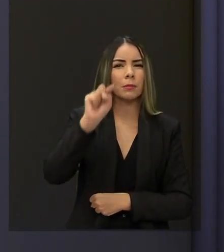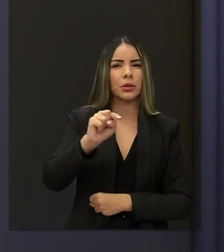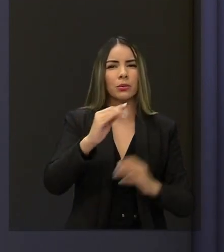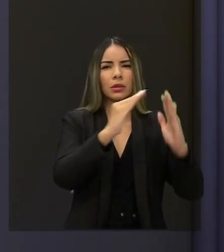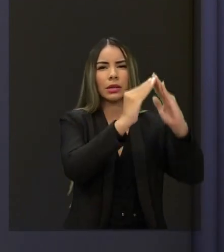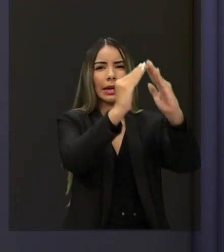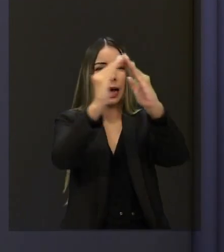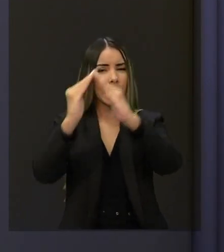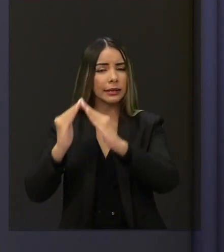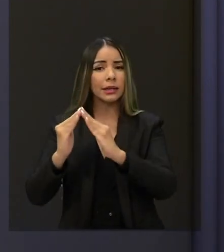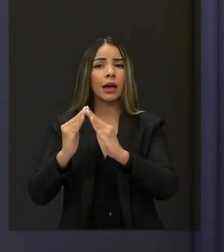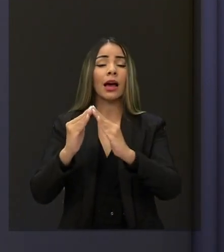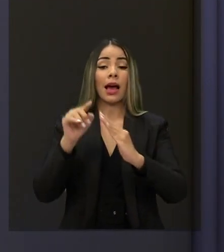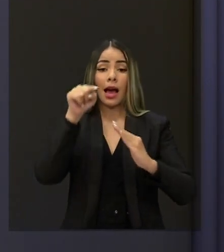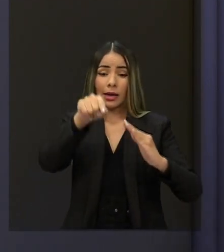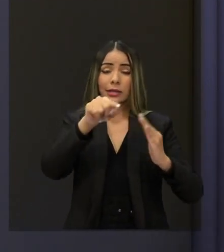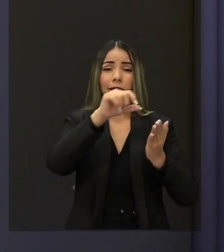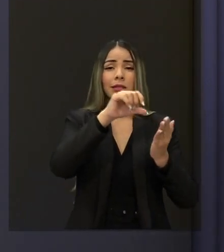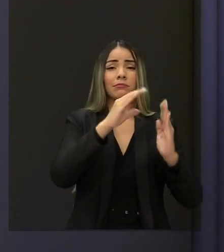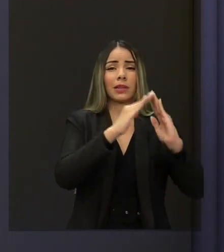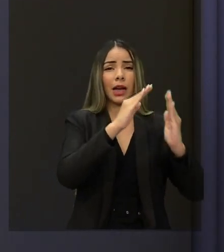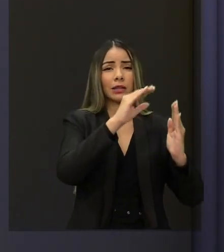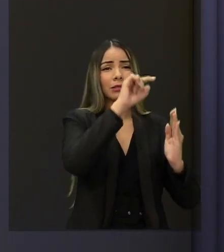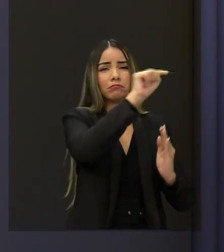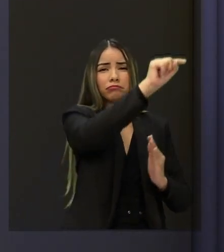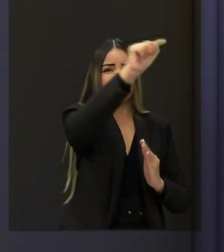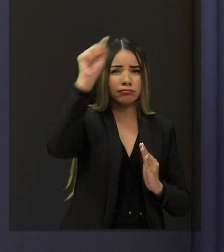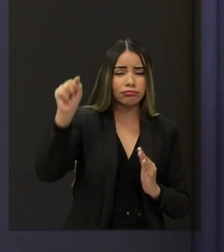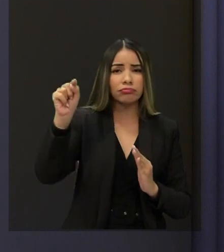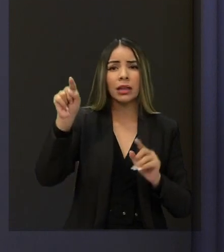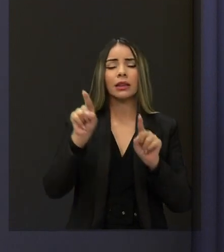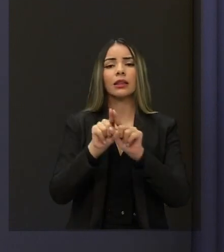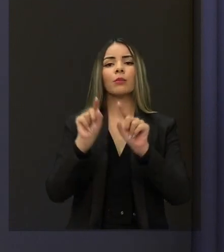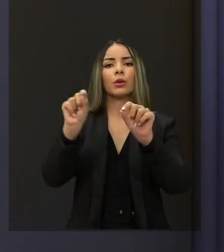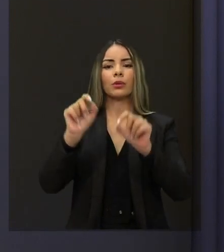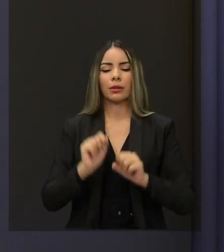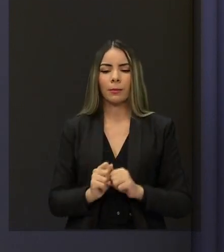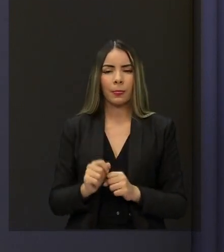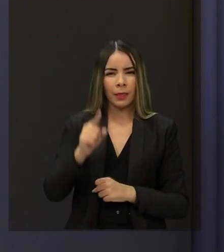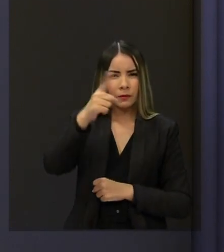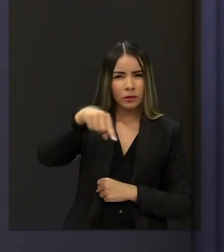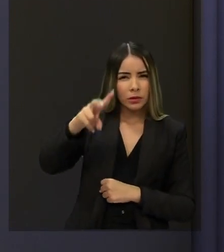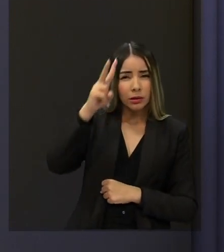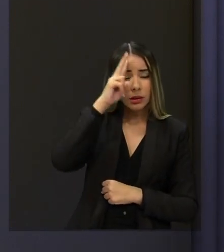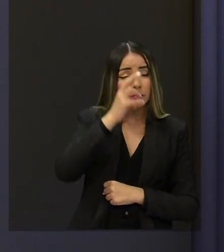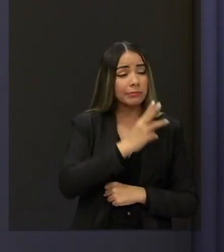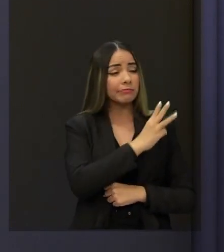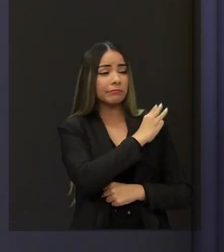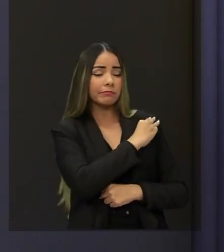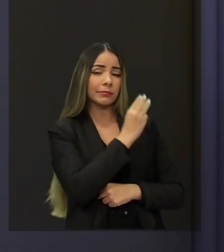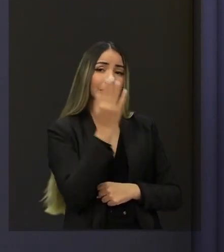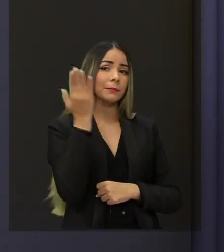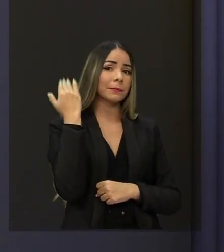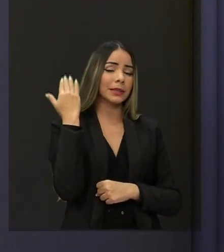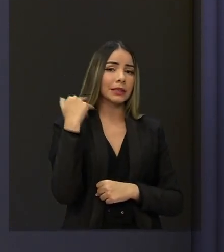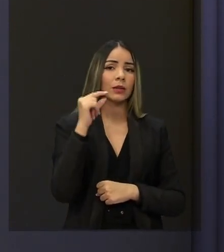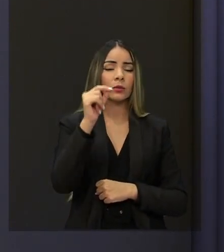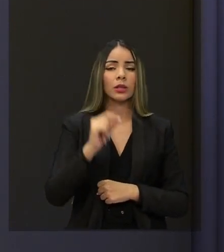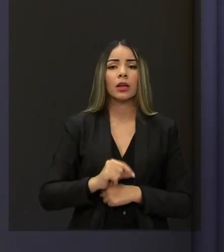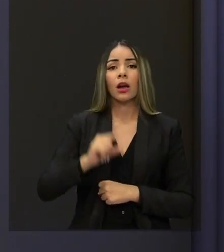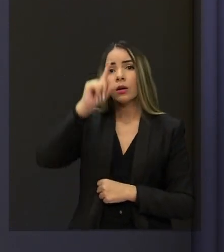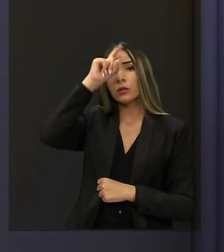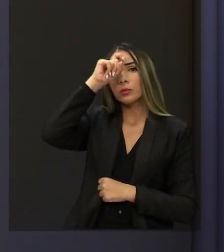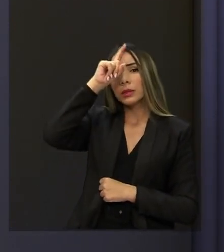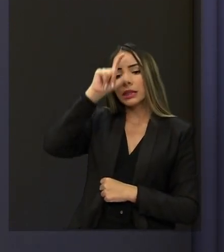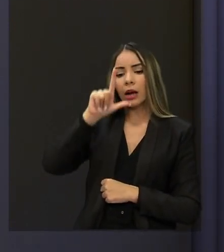Evidentemente, para a construção dessas unidades nós precisamos desapropriar imóveis. Lembra, candidato Capitão Wagner, quando foi desapropriar o Hospital Leonardo da